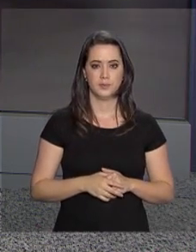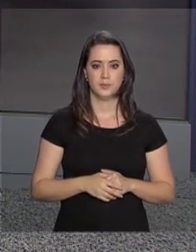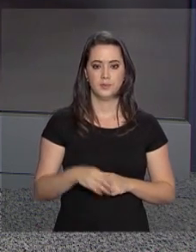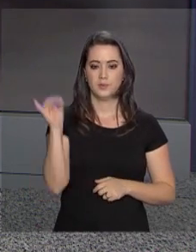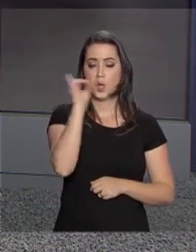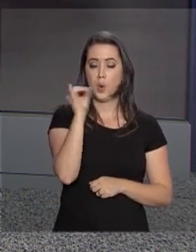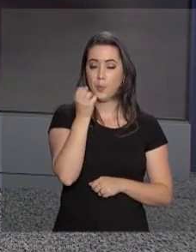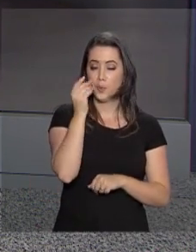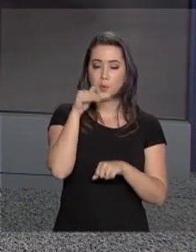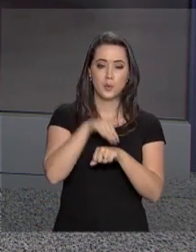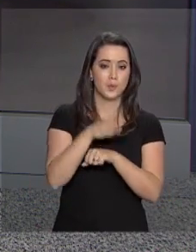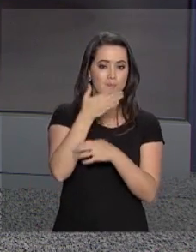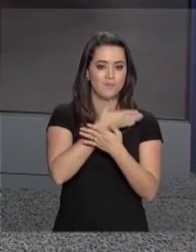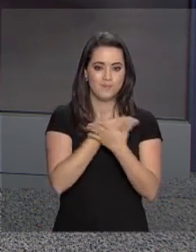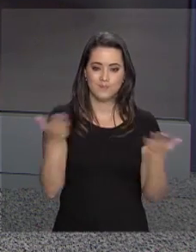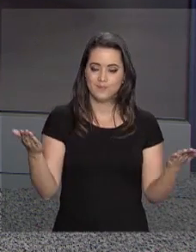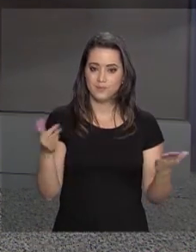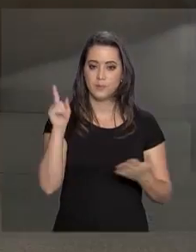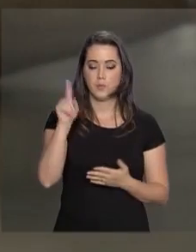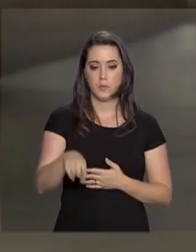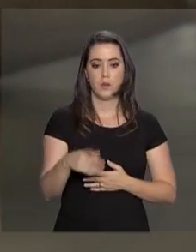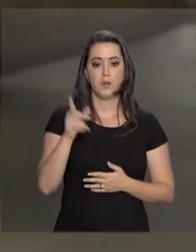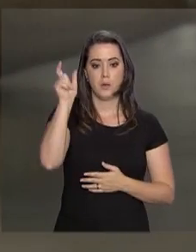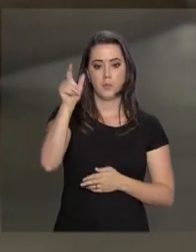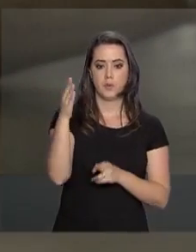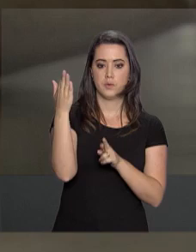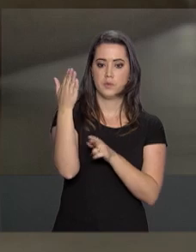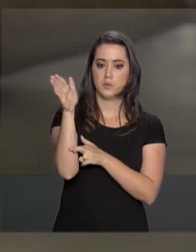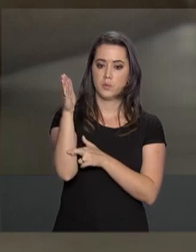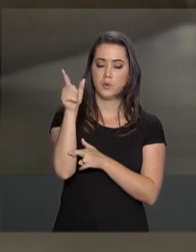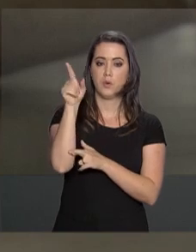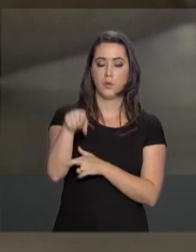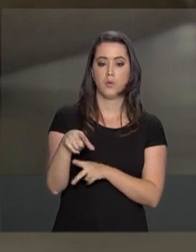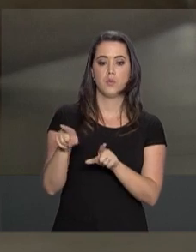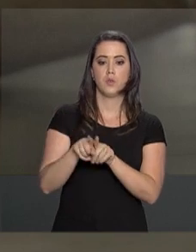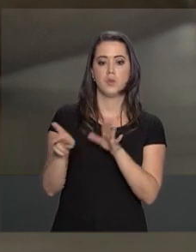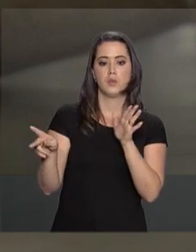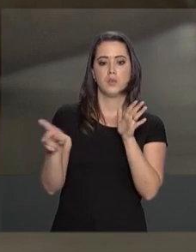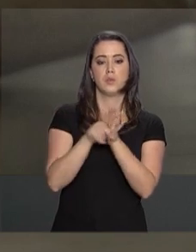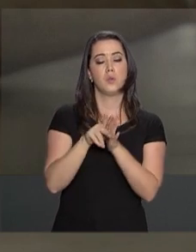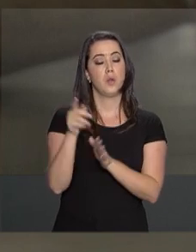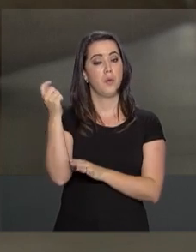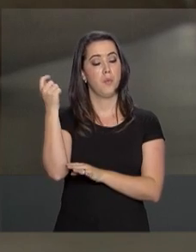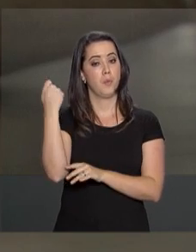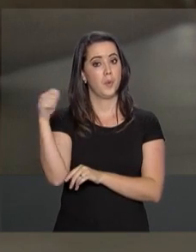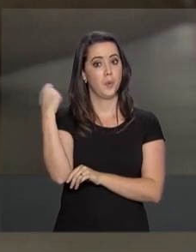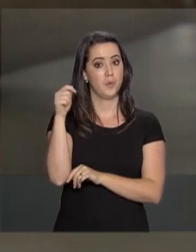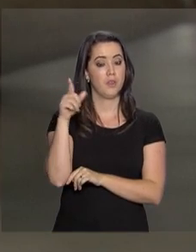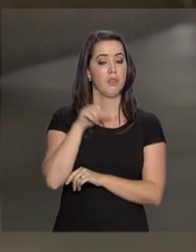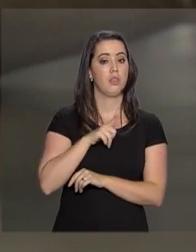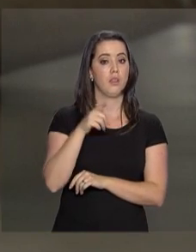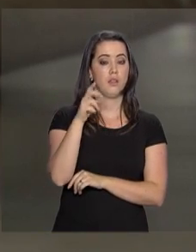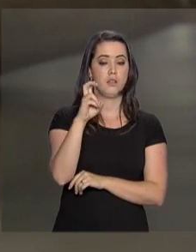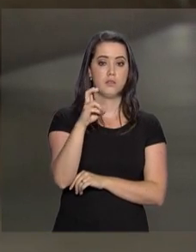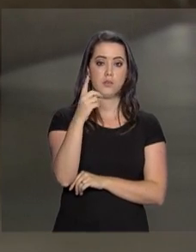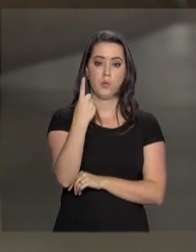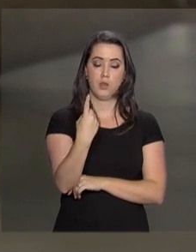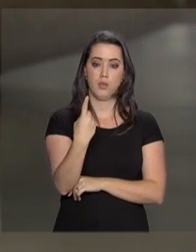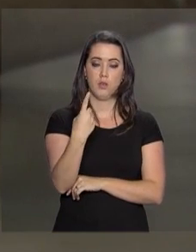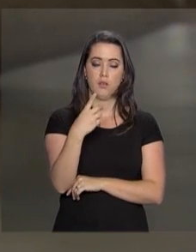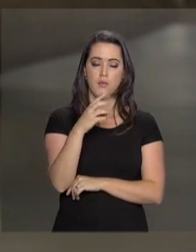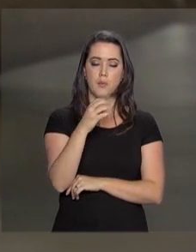Boa noite, Jaime. Boa noite a todos. O embaixador Ernesto Araújo é natural do Rio Grande do Sul e tem 51 anos.